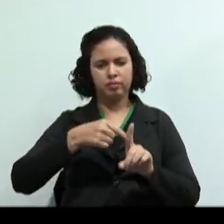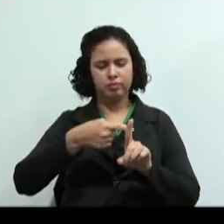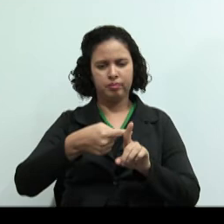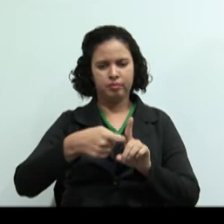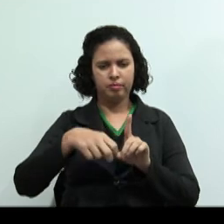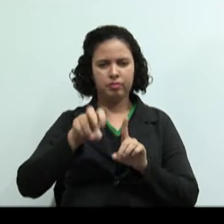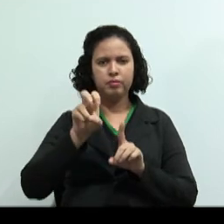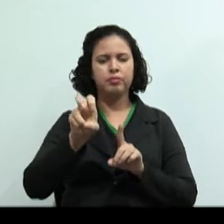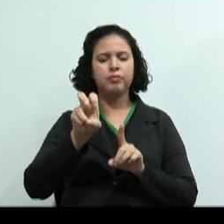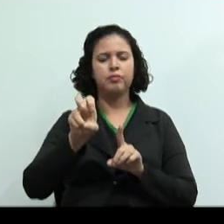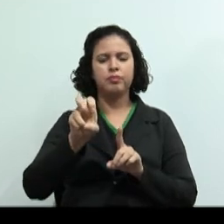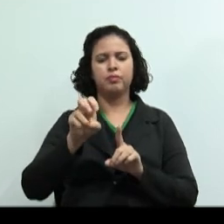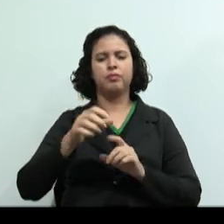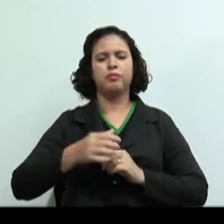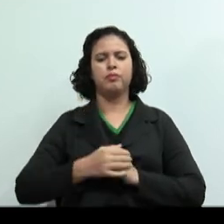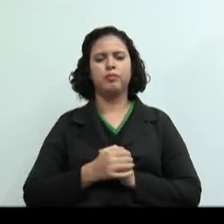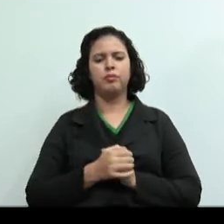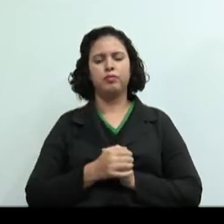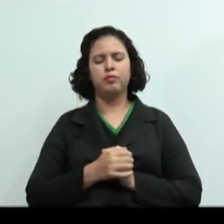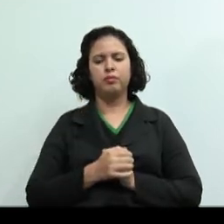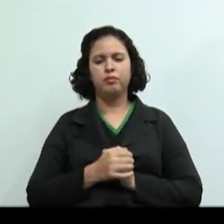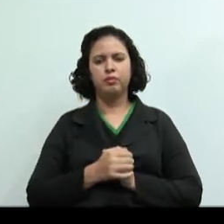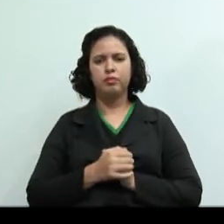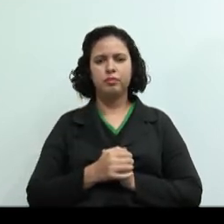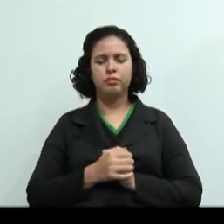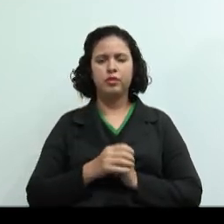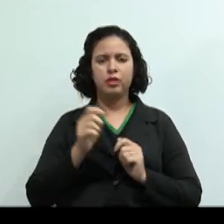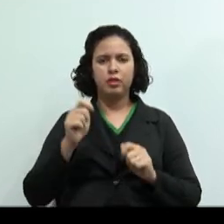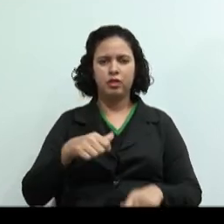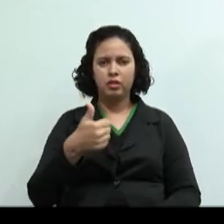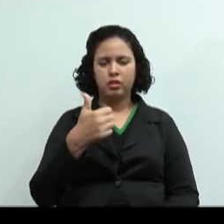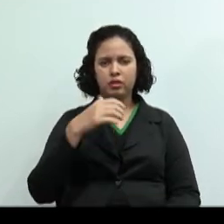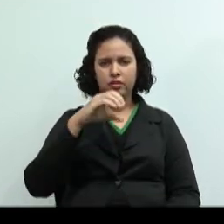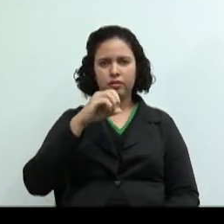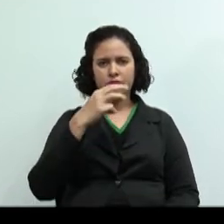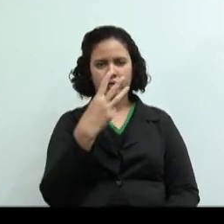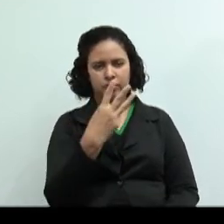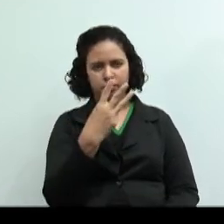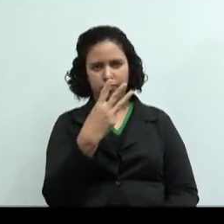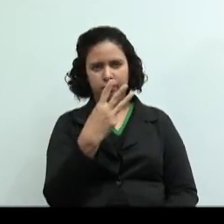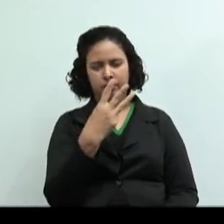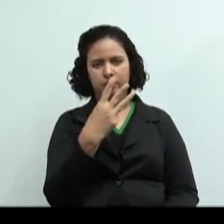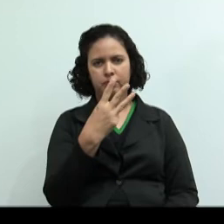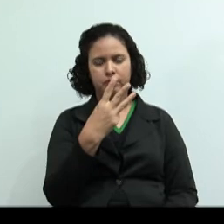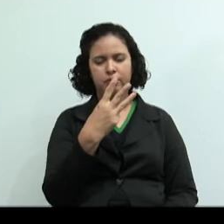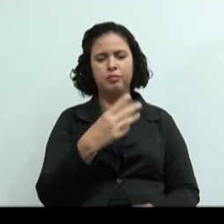R$ mil, R 103 mil. R$ 103 mil. Não dá para escrever que a gente está sem lousa.